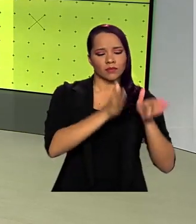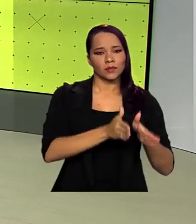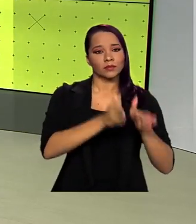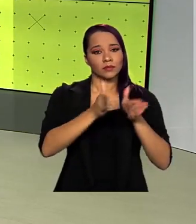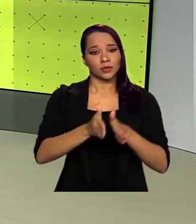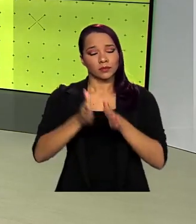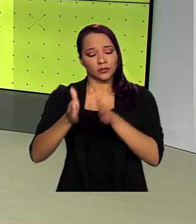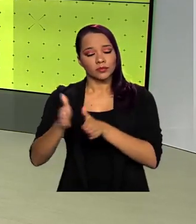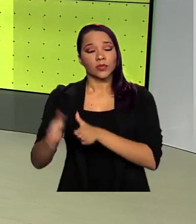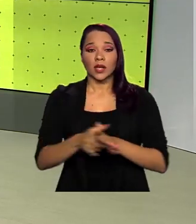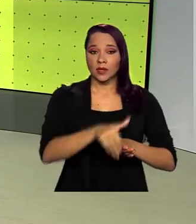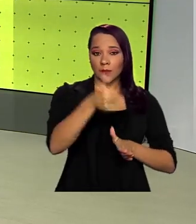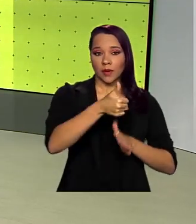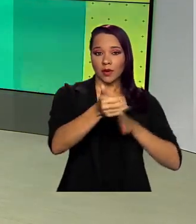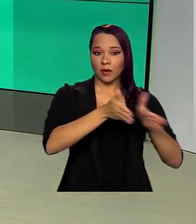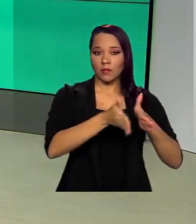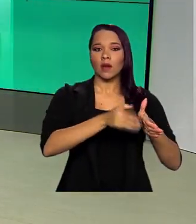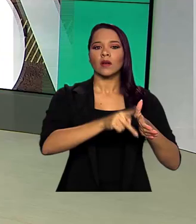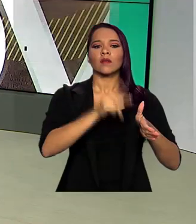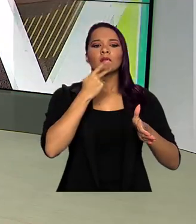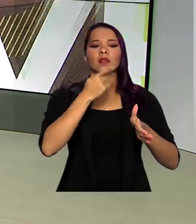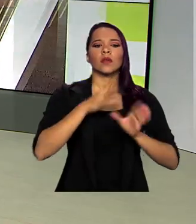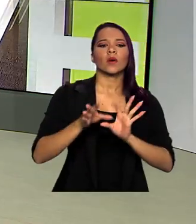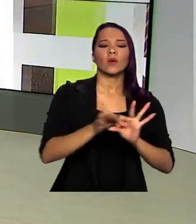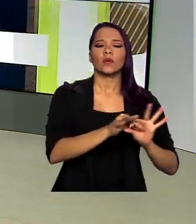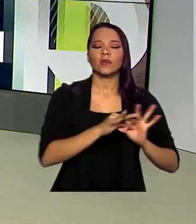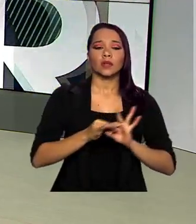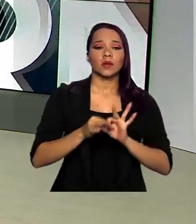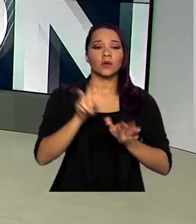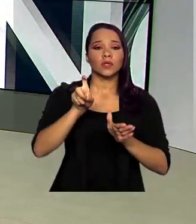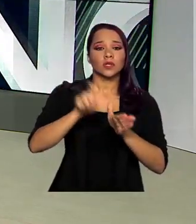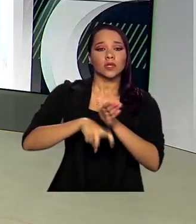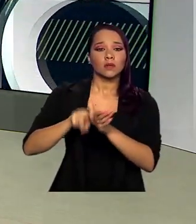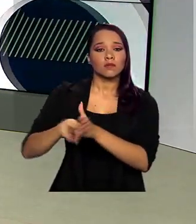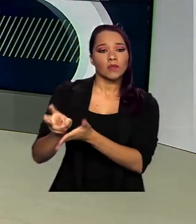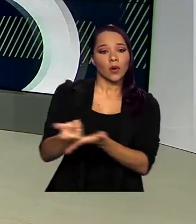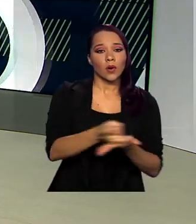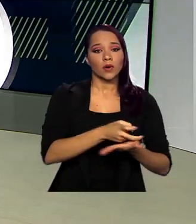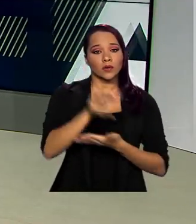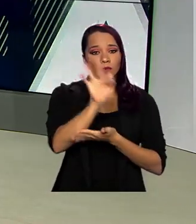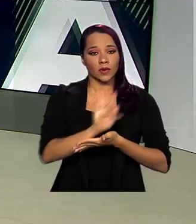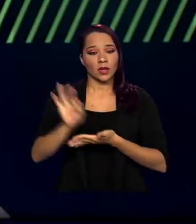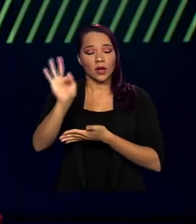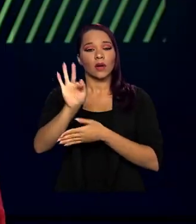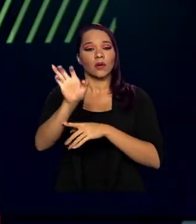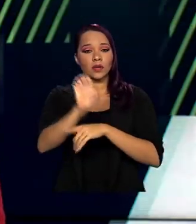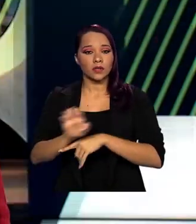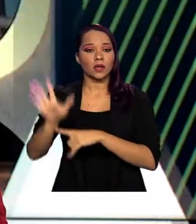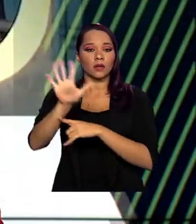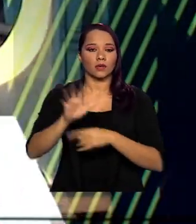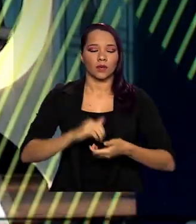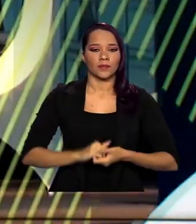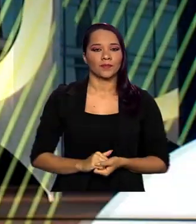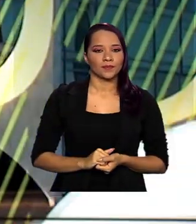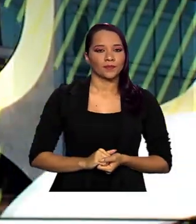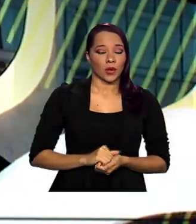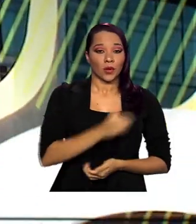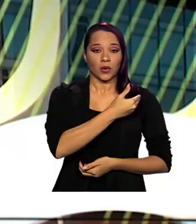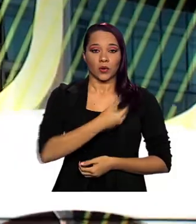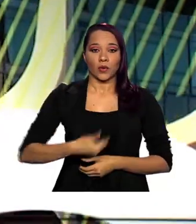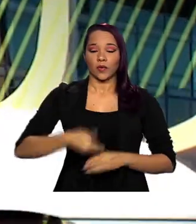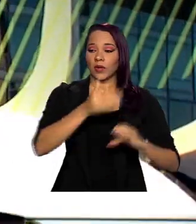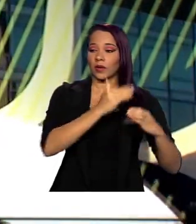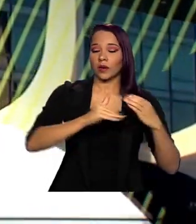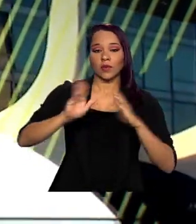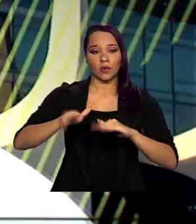essa primeira parte vai tratar sobre a unificação de impostos federais e estaduais. E o governo encaminhou ao